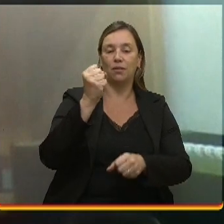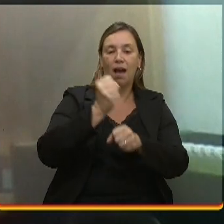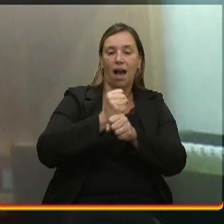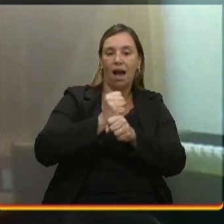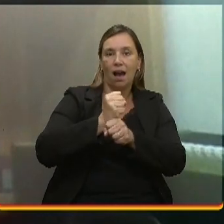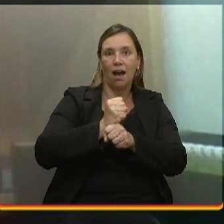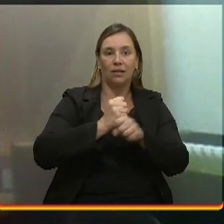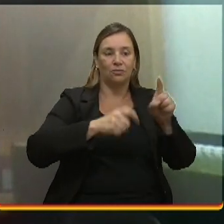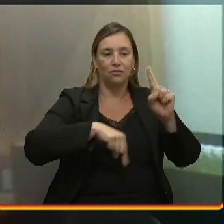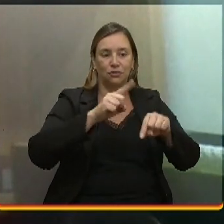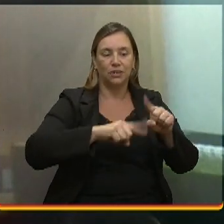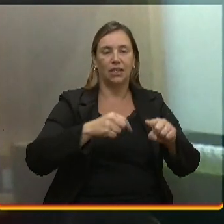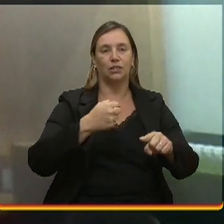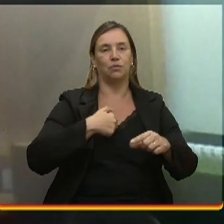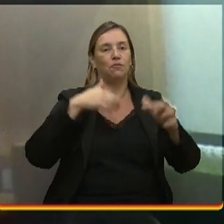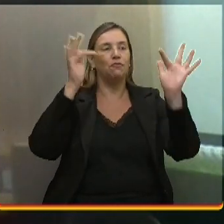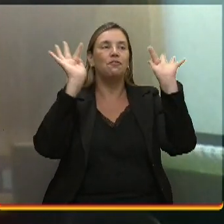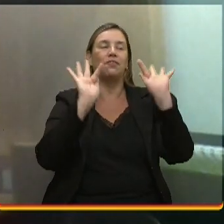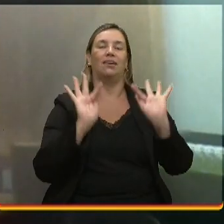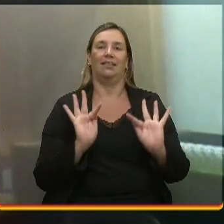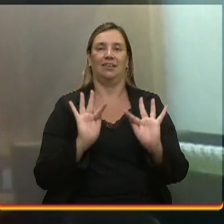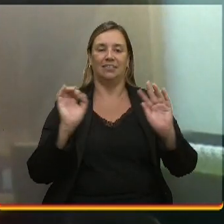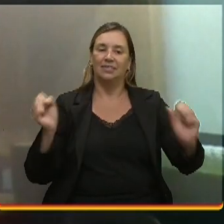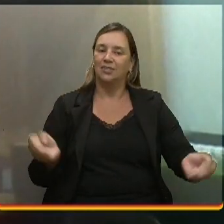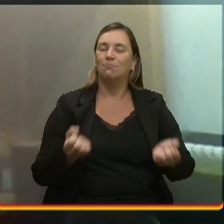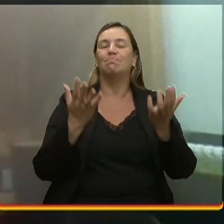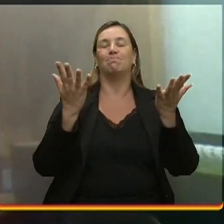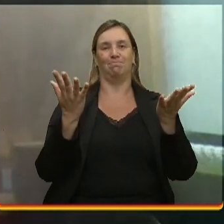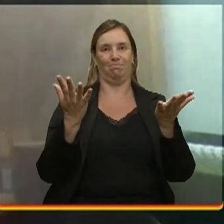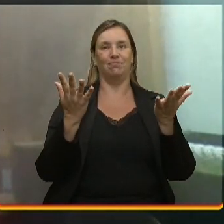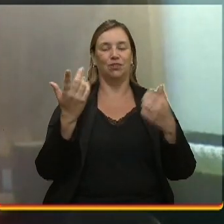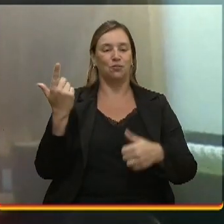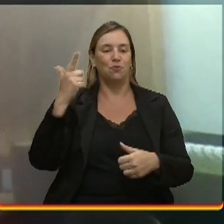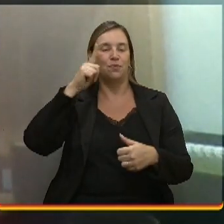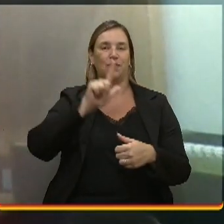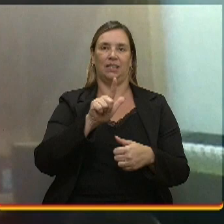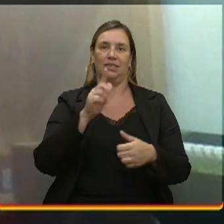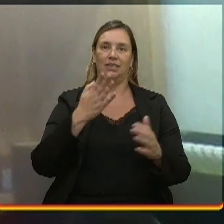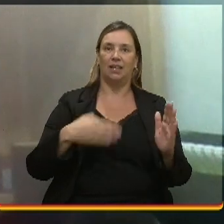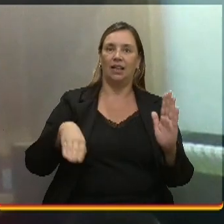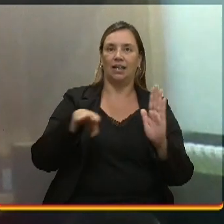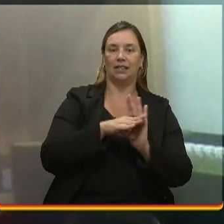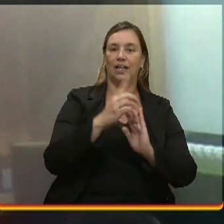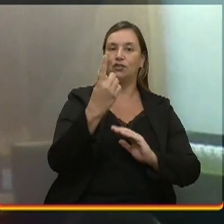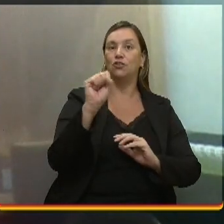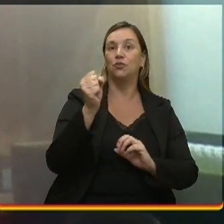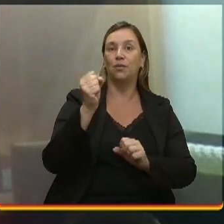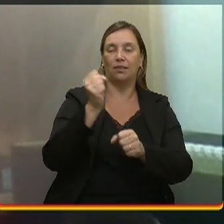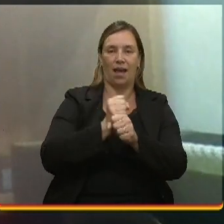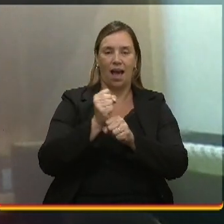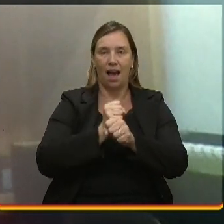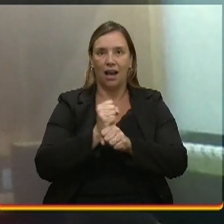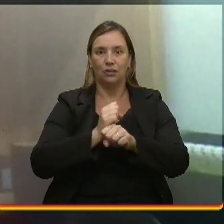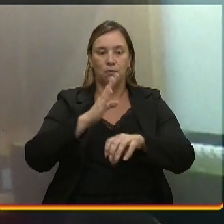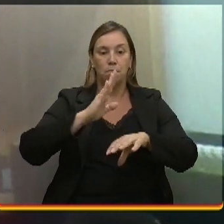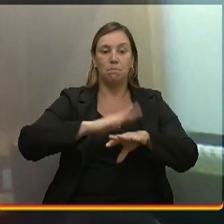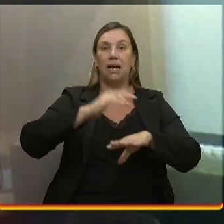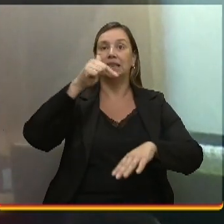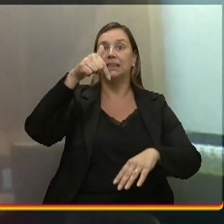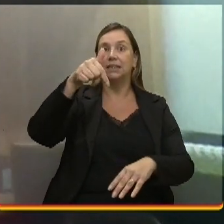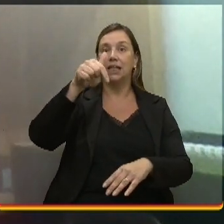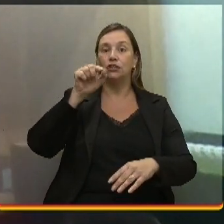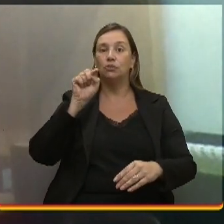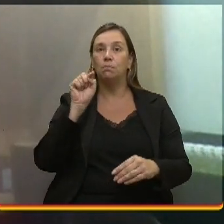Então, eu estou muito feliz para celebrar essa nossa conquista de chegar aqui até os 8 anos, com mais de 7 mil, viu,